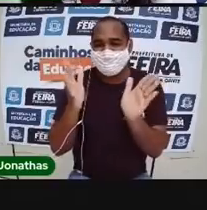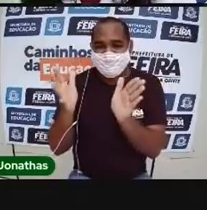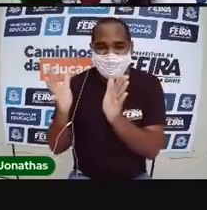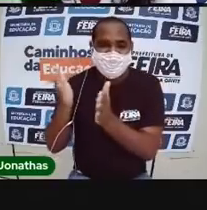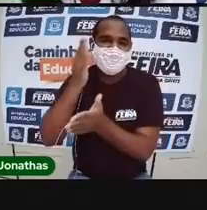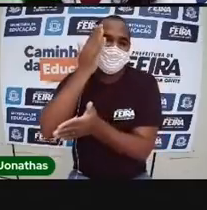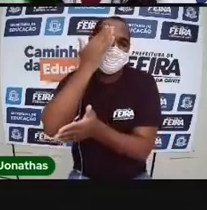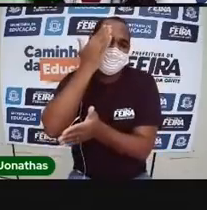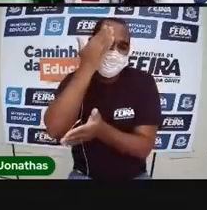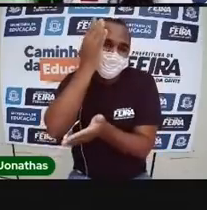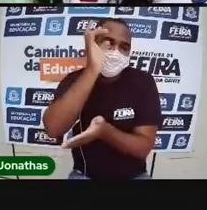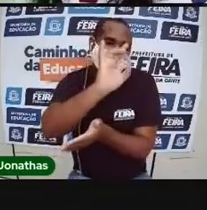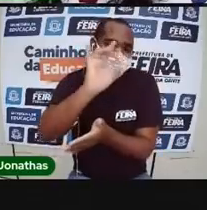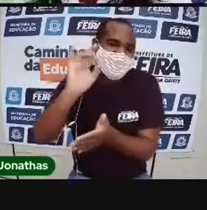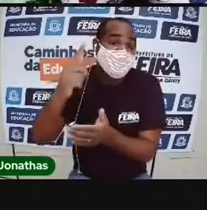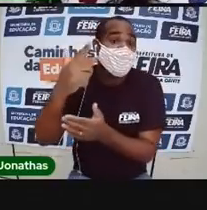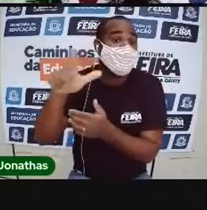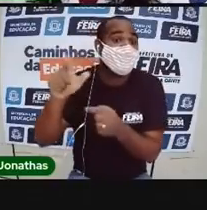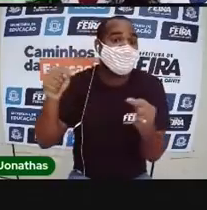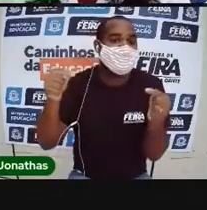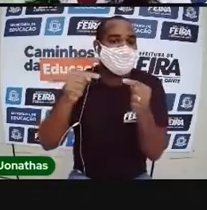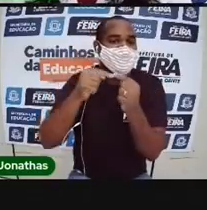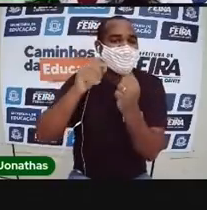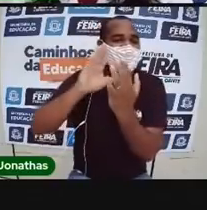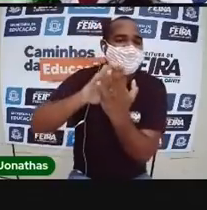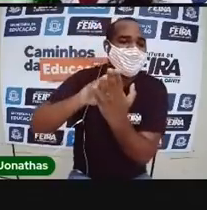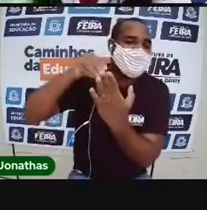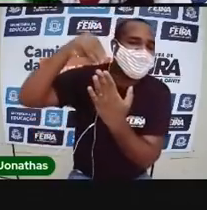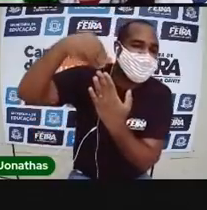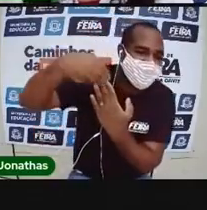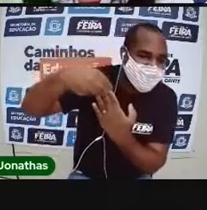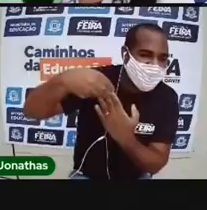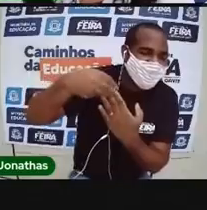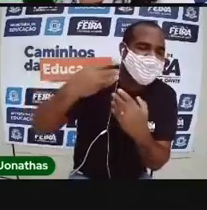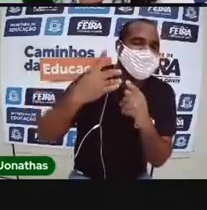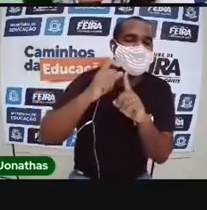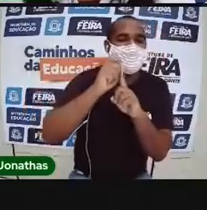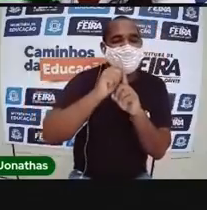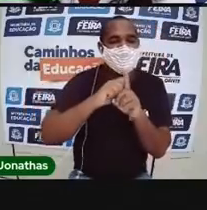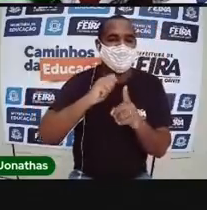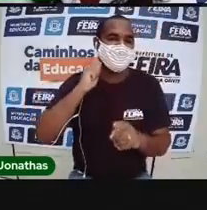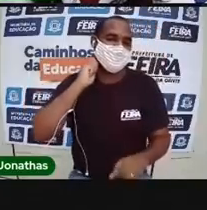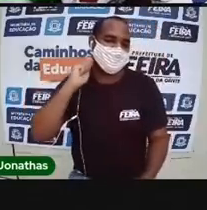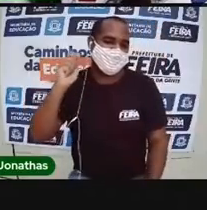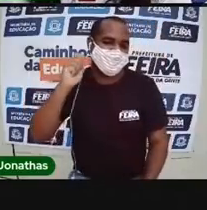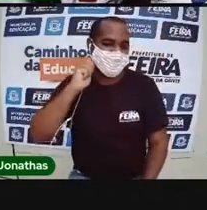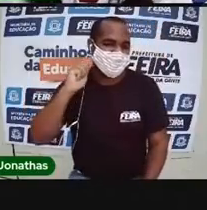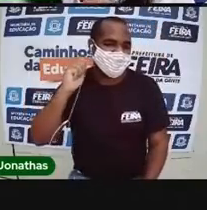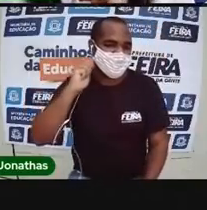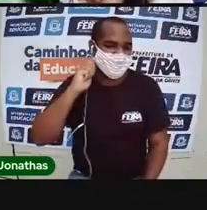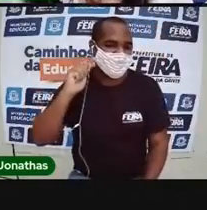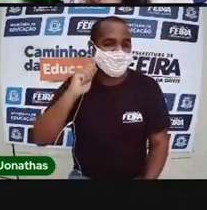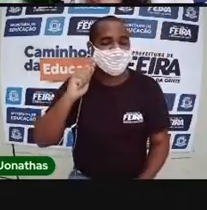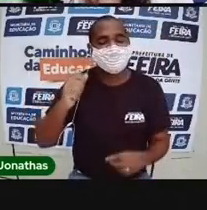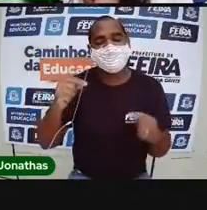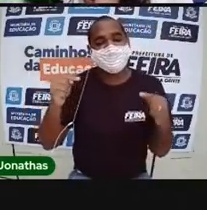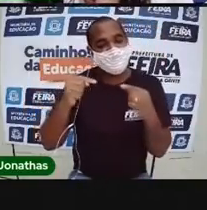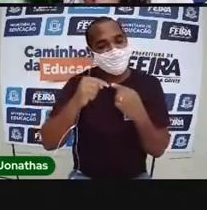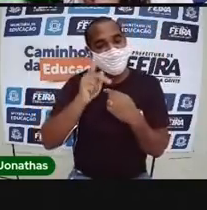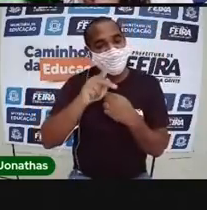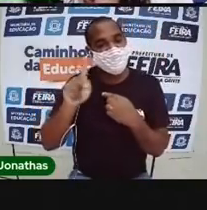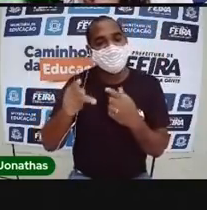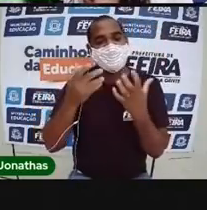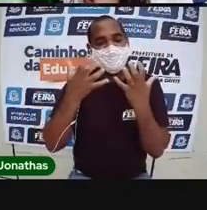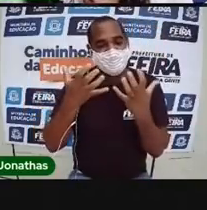Da outra tarefinha. O nosso querido calendário do mês de abril. Uma coisa que a Pró quer